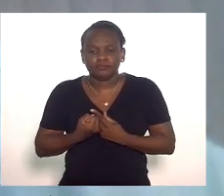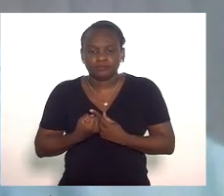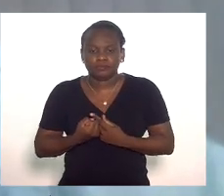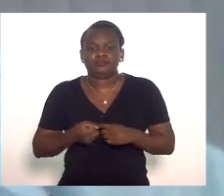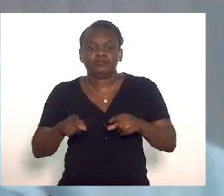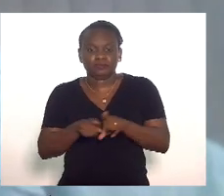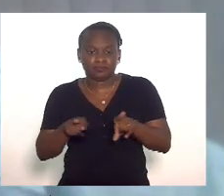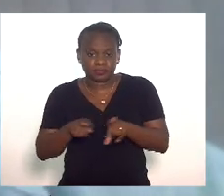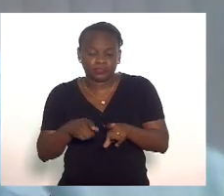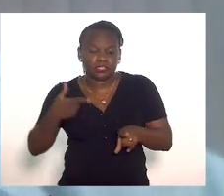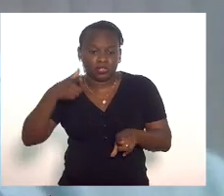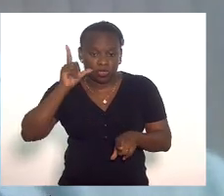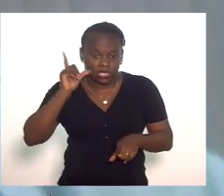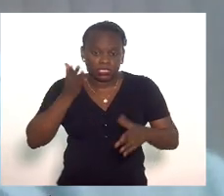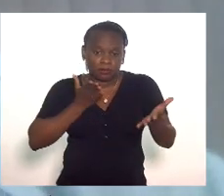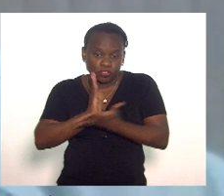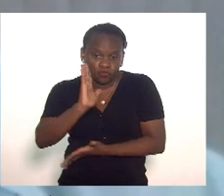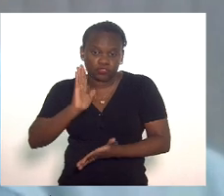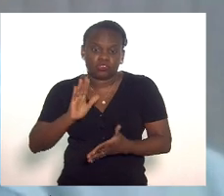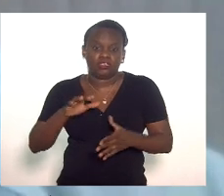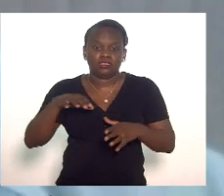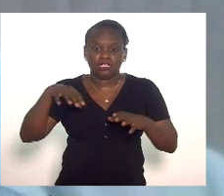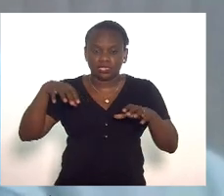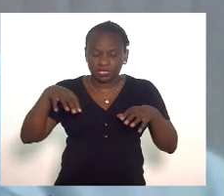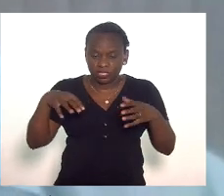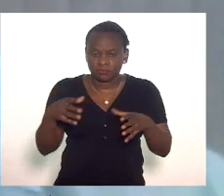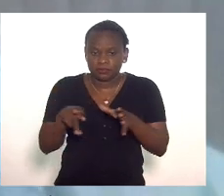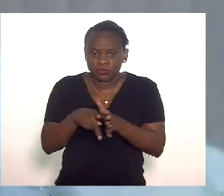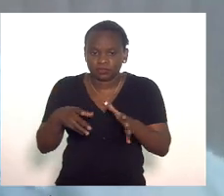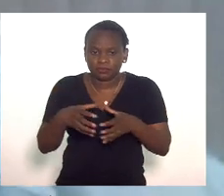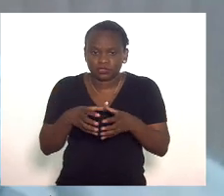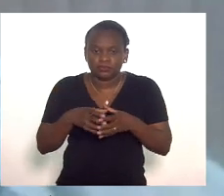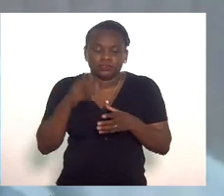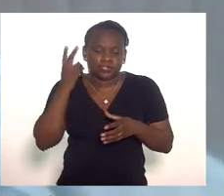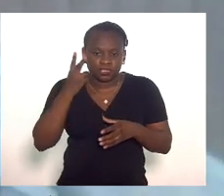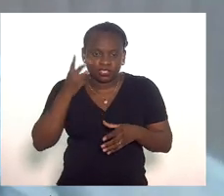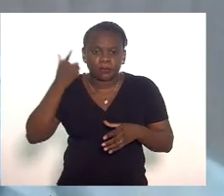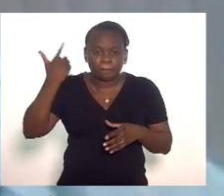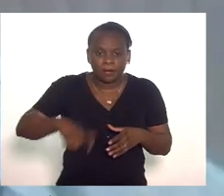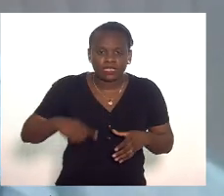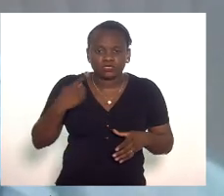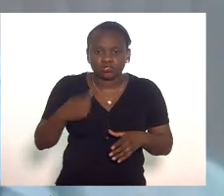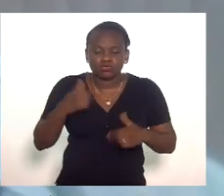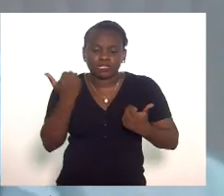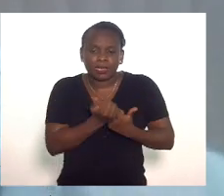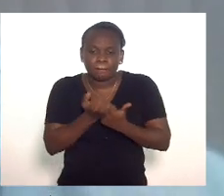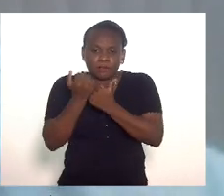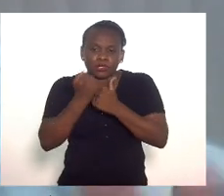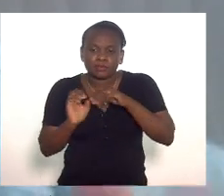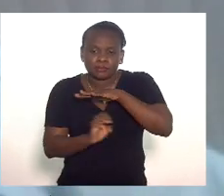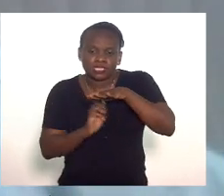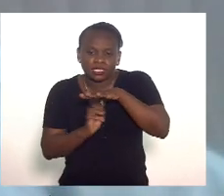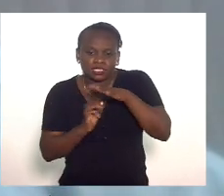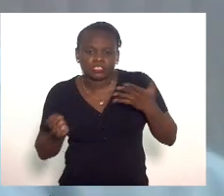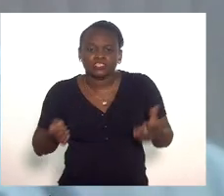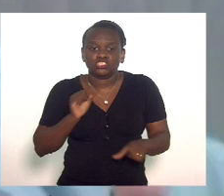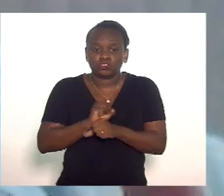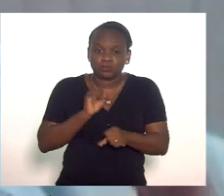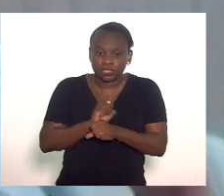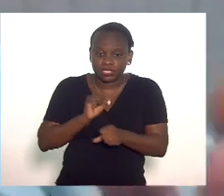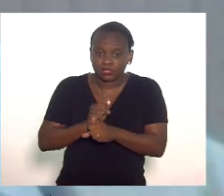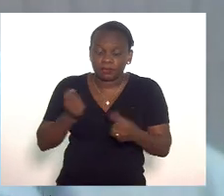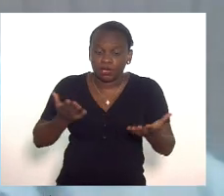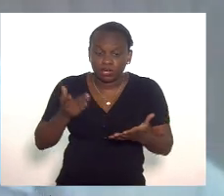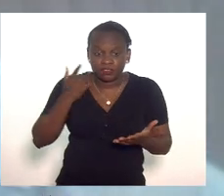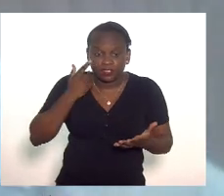tivemos ontem a aprovação da câmara de mais um pacote de apoio às empresas esperamos que dessa